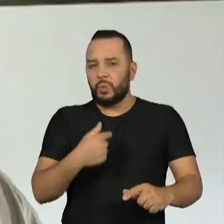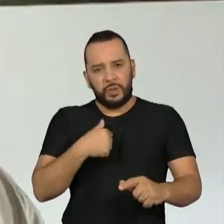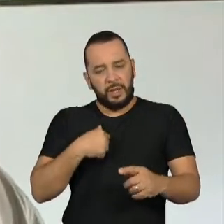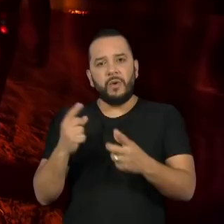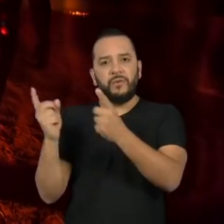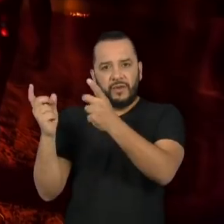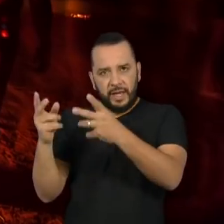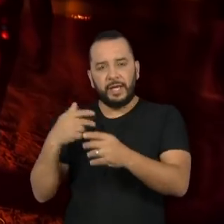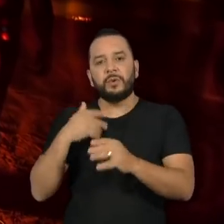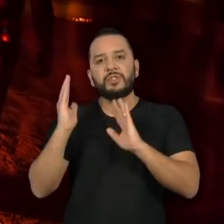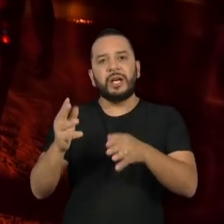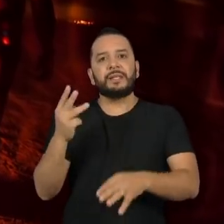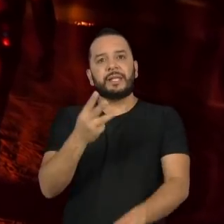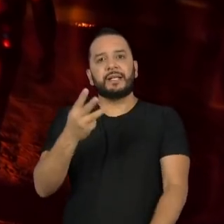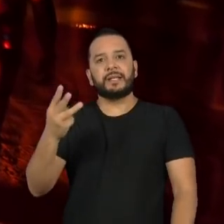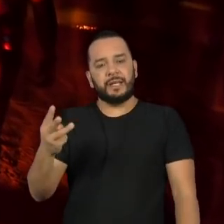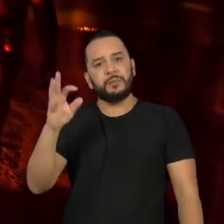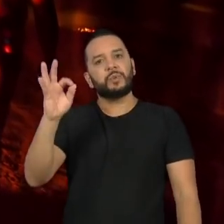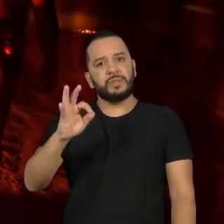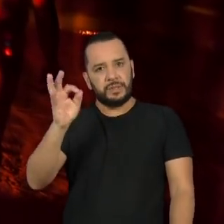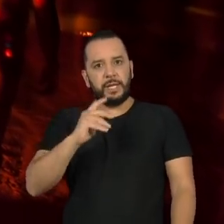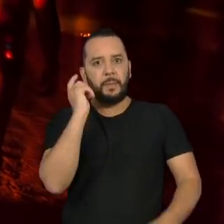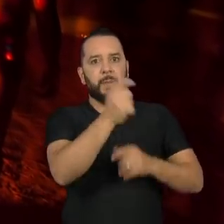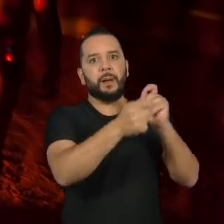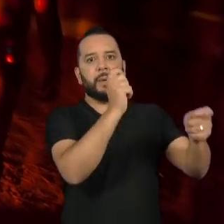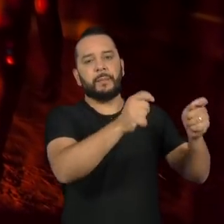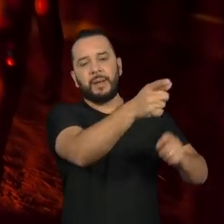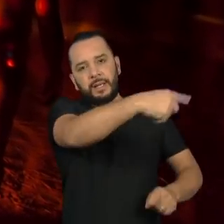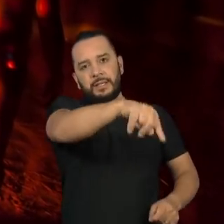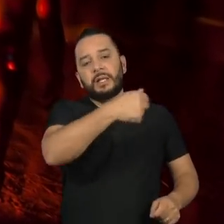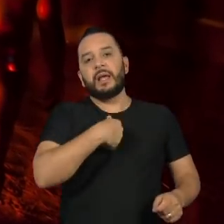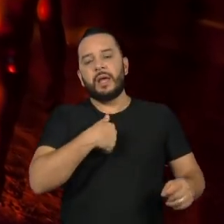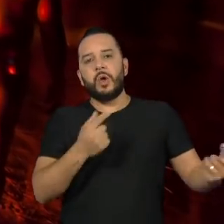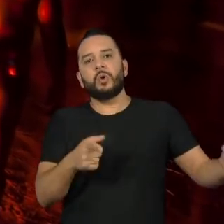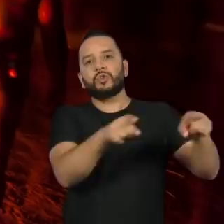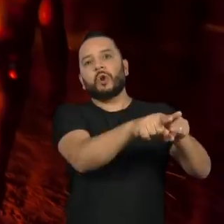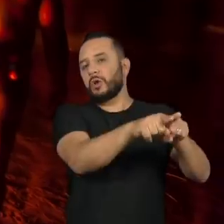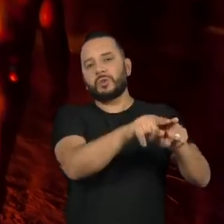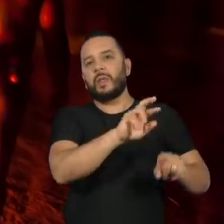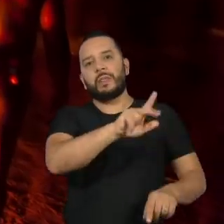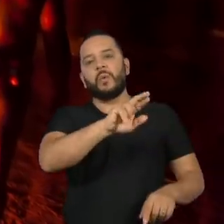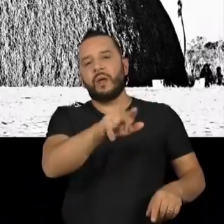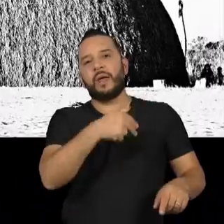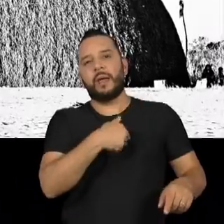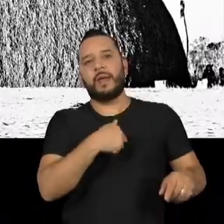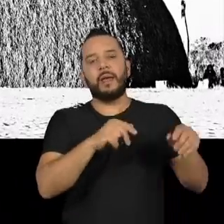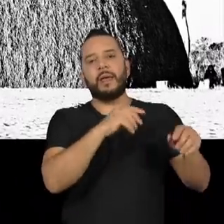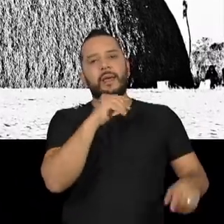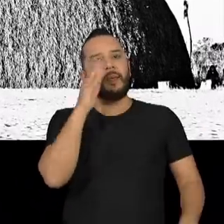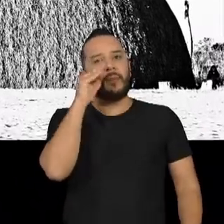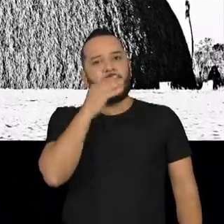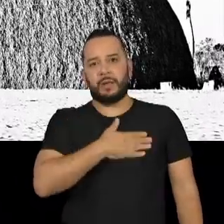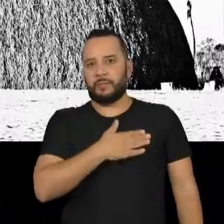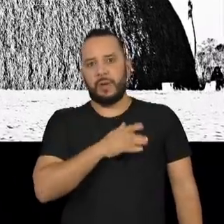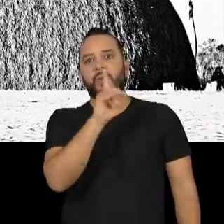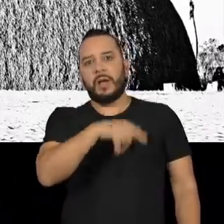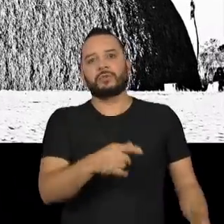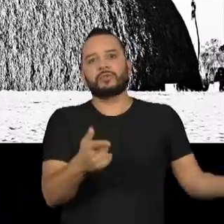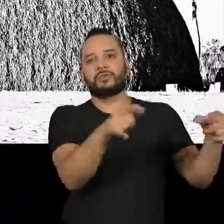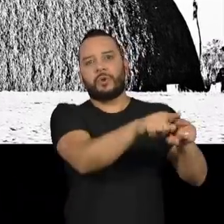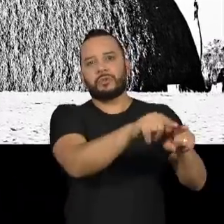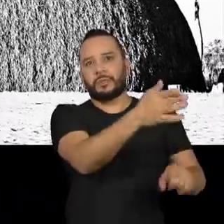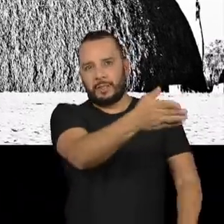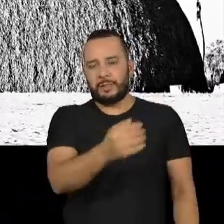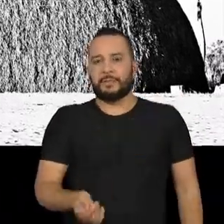terço volta para a comunidade. Eu sou sócio dos índios, não só dos Iau Alapiti, mas de vários outros. O livro Iau Alapiti